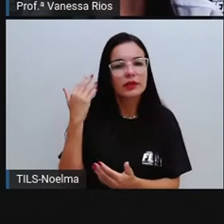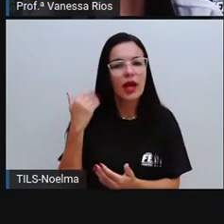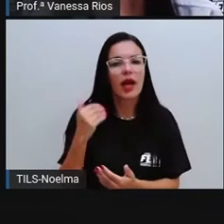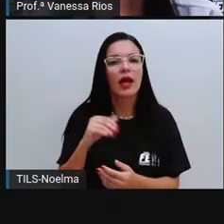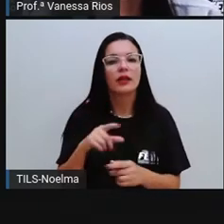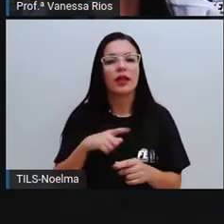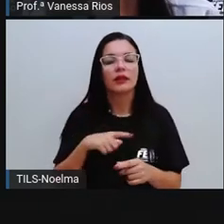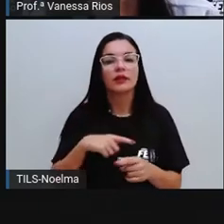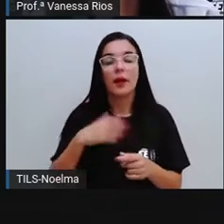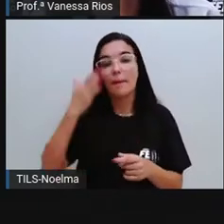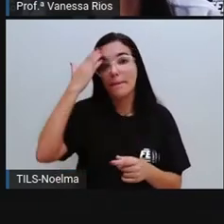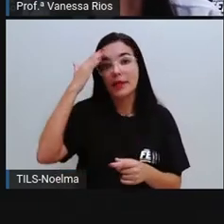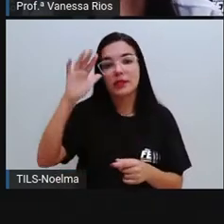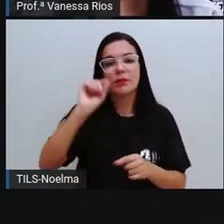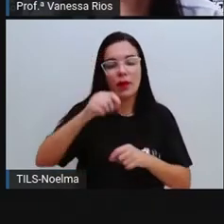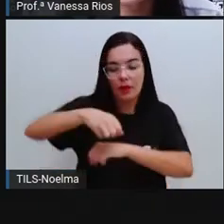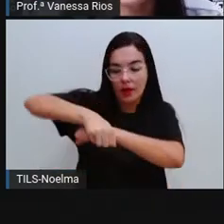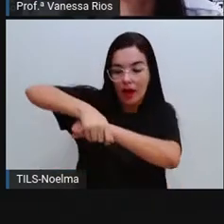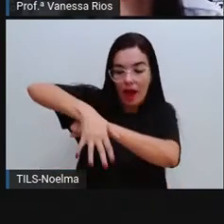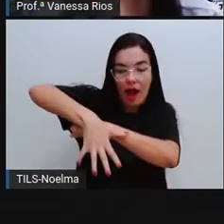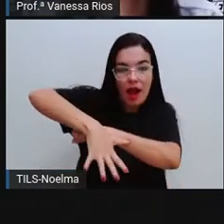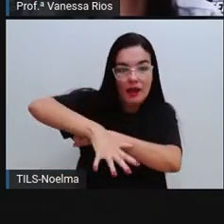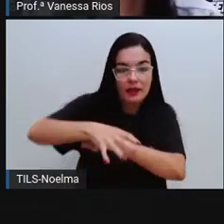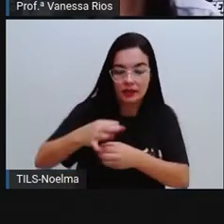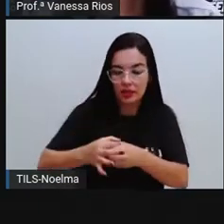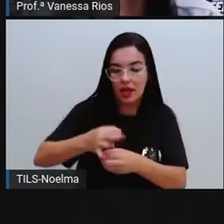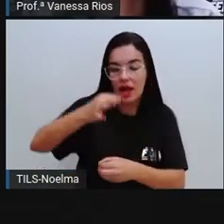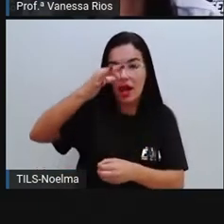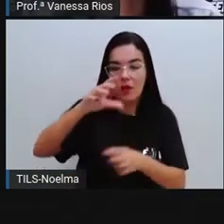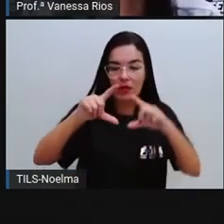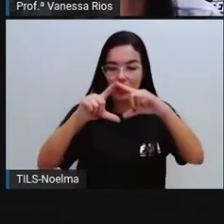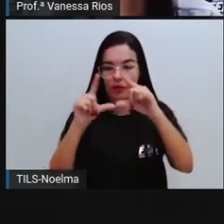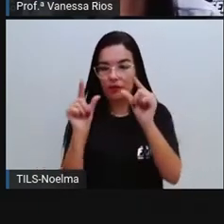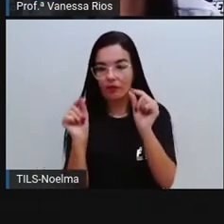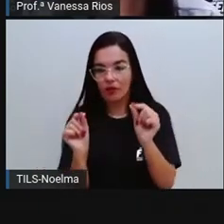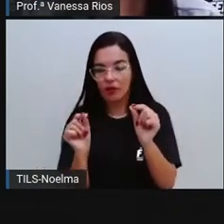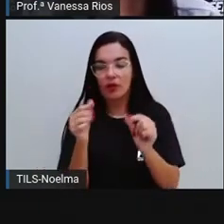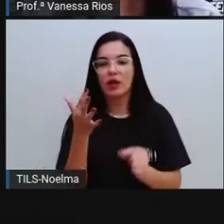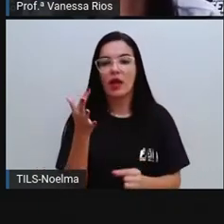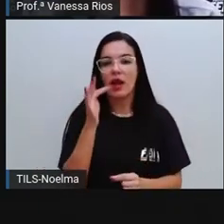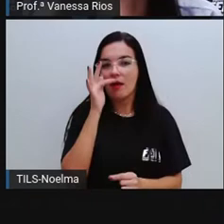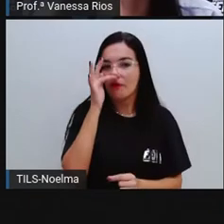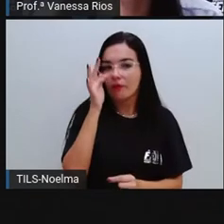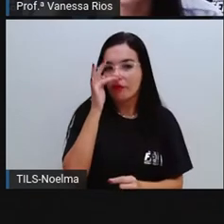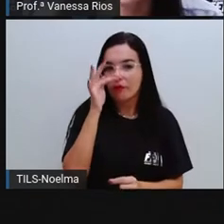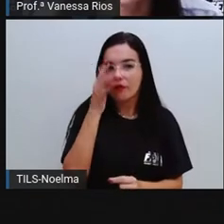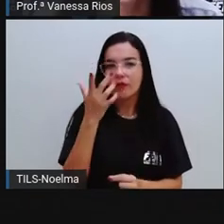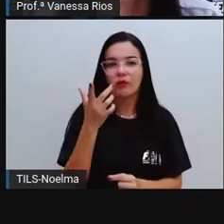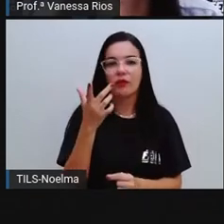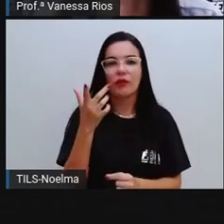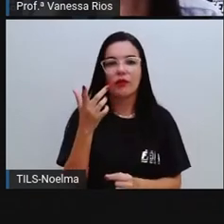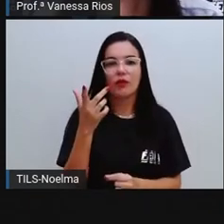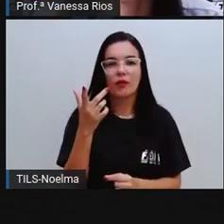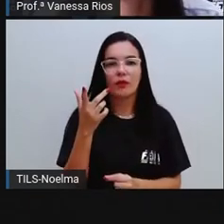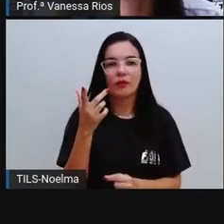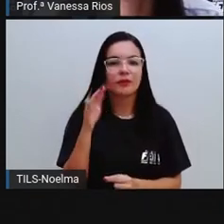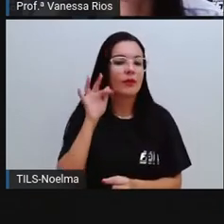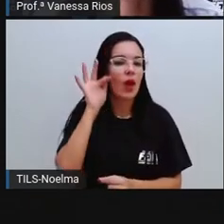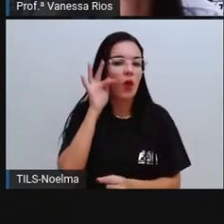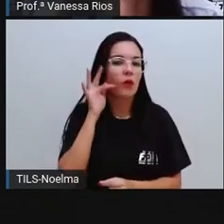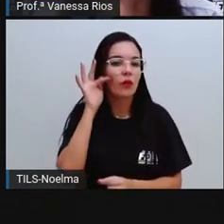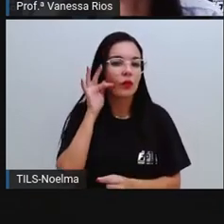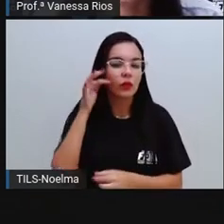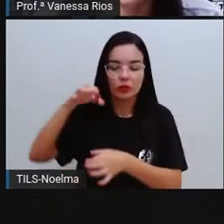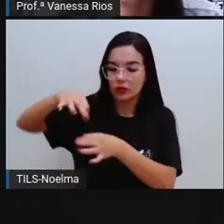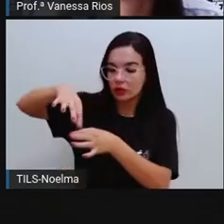partes principais, raiz, caule, folha, flor, fruto e semente. Lembrando aí que